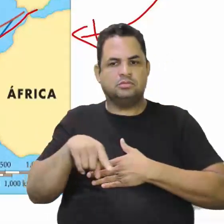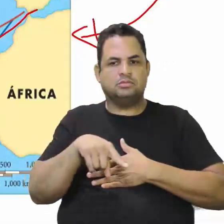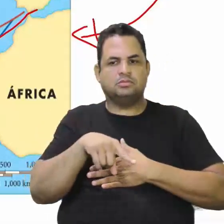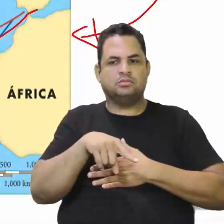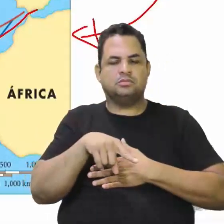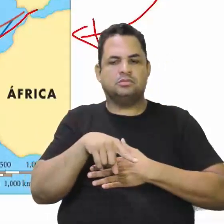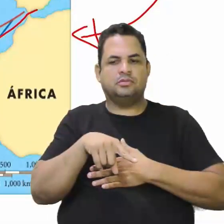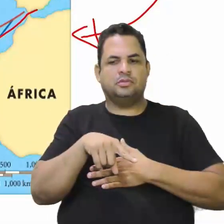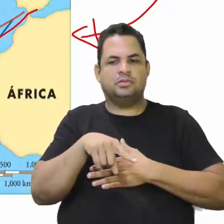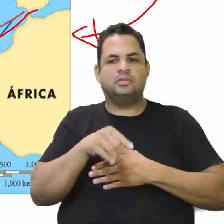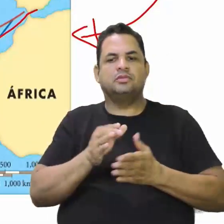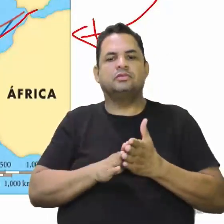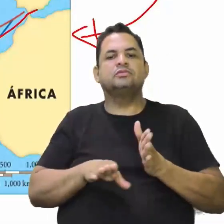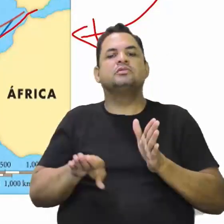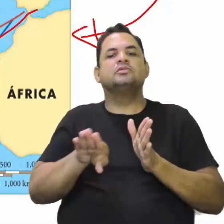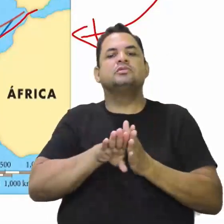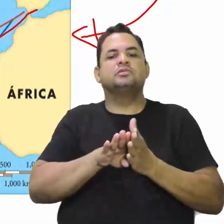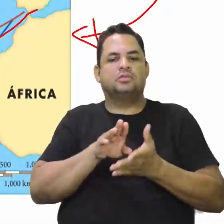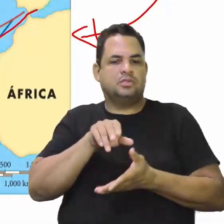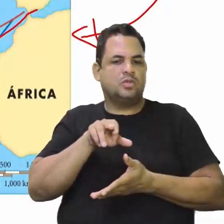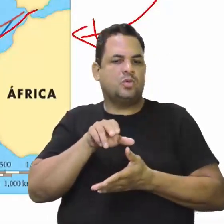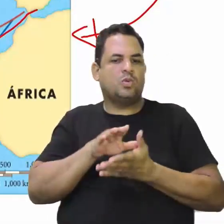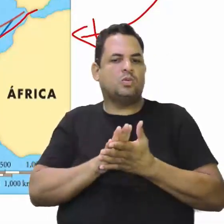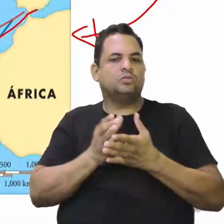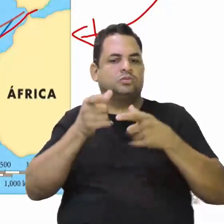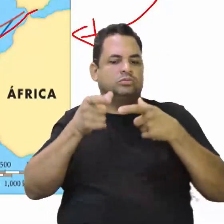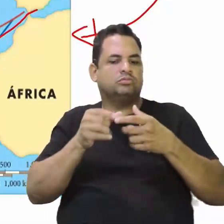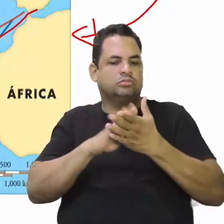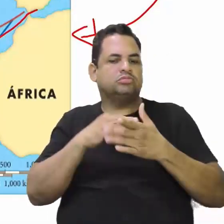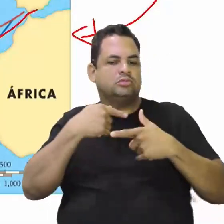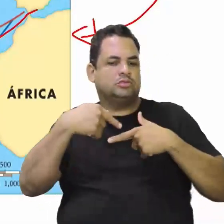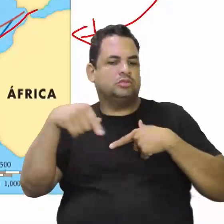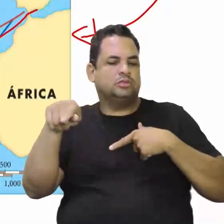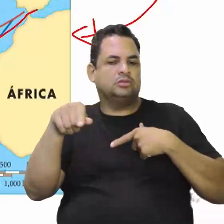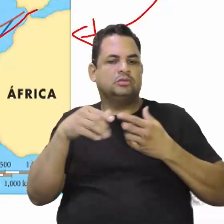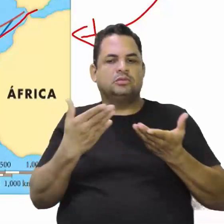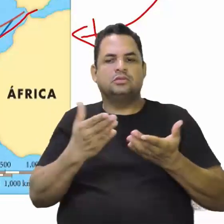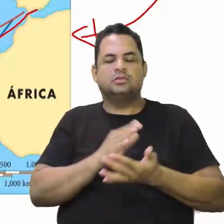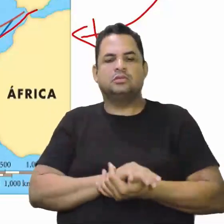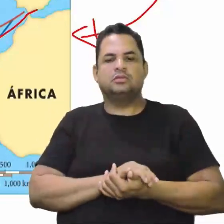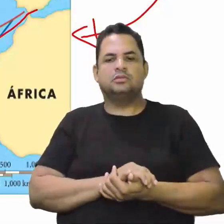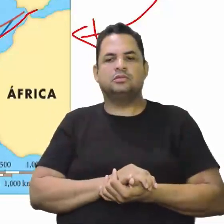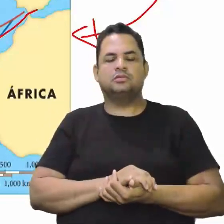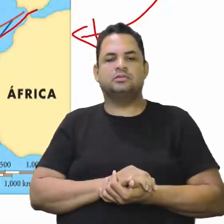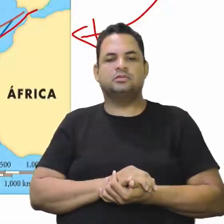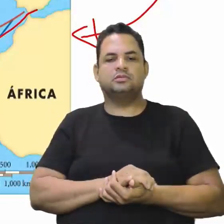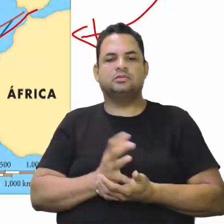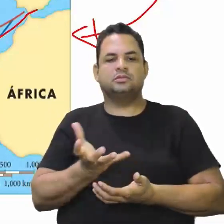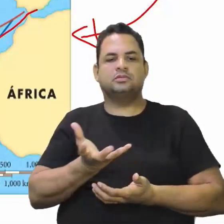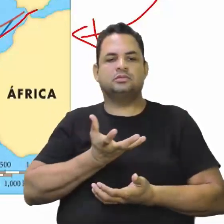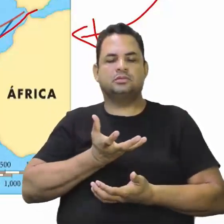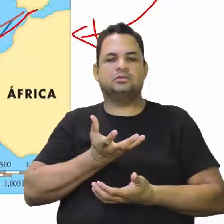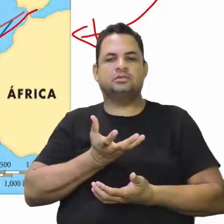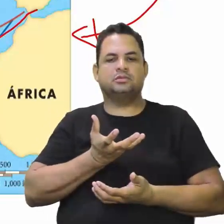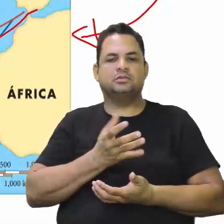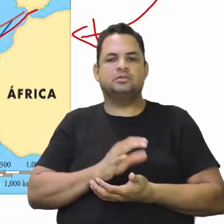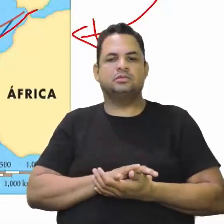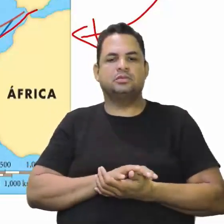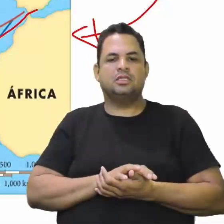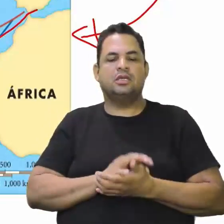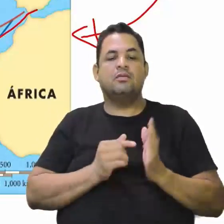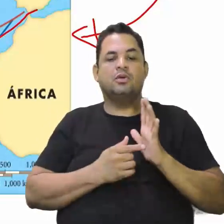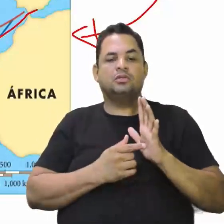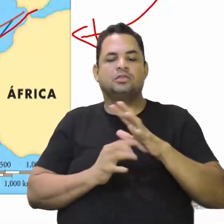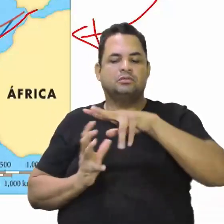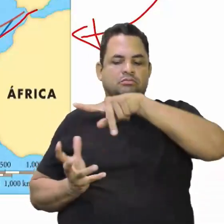Iria chegar depois ao mesmo ponto. Chegar às Índias fazendo circunnavegação. Ele queria provar, na realidade, que a Terra era redonda.